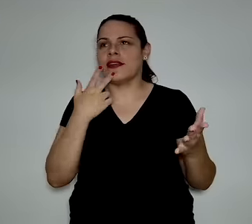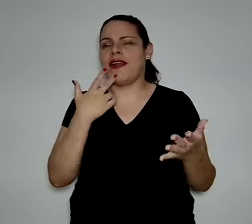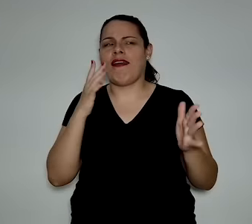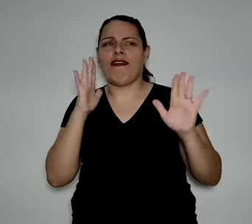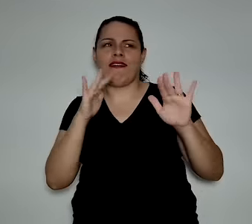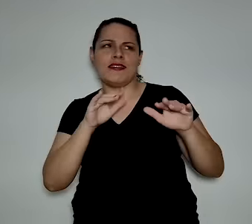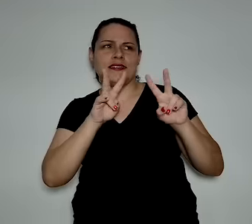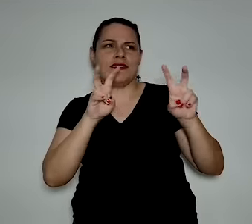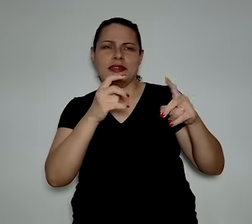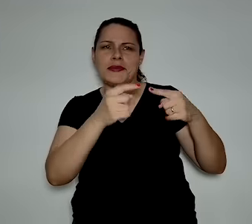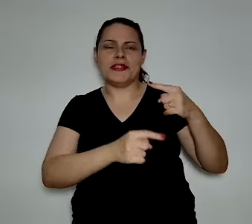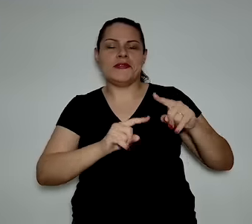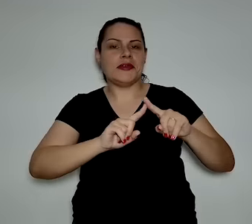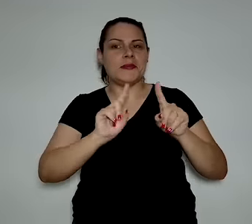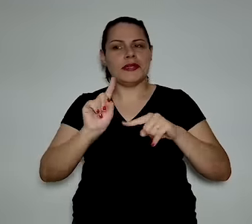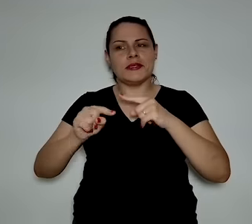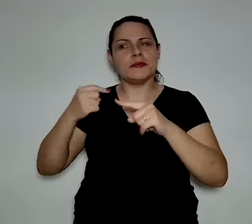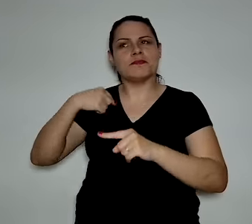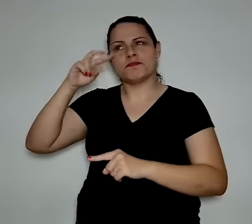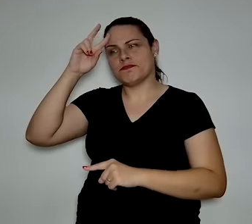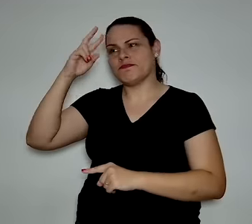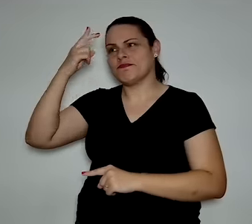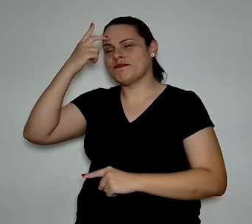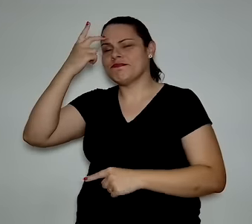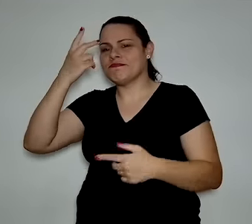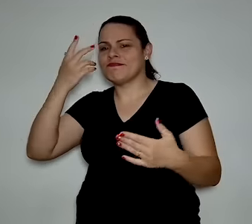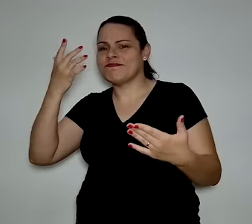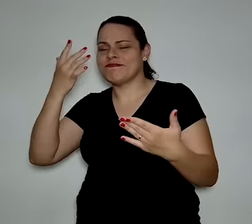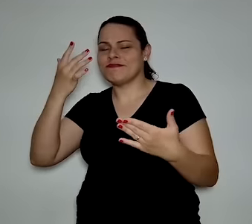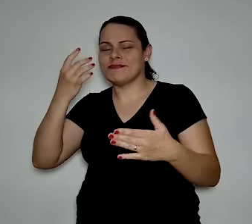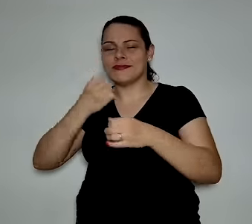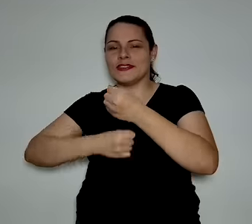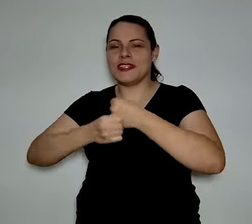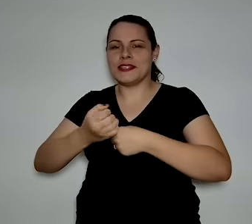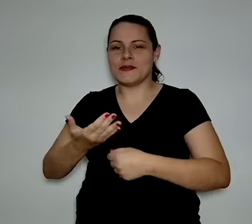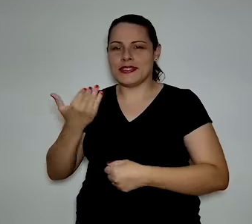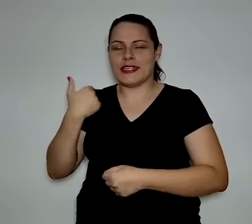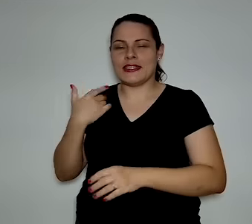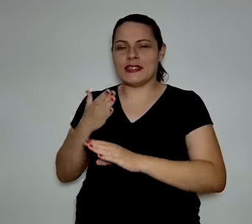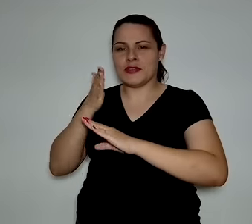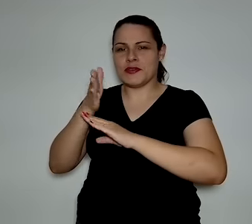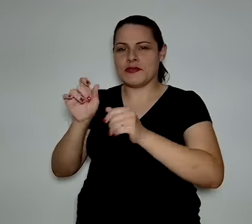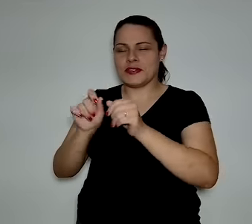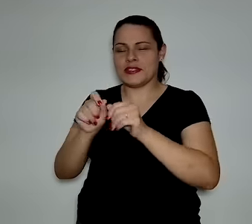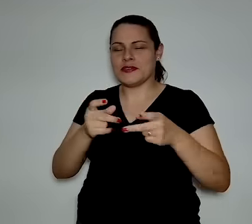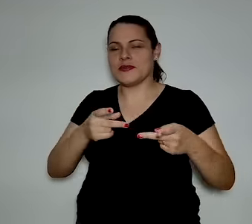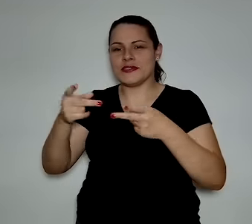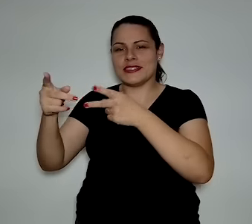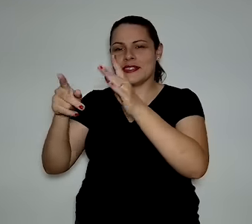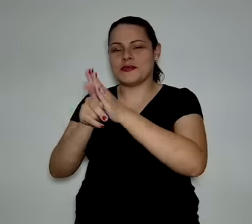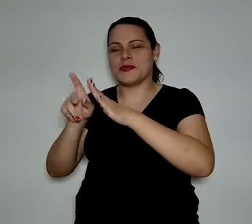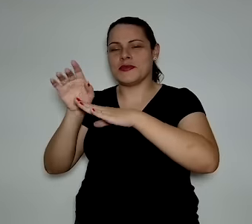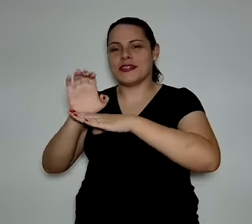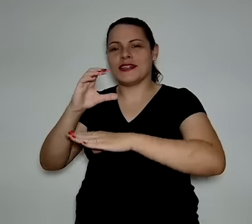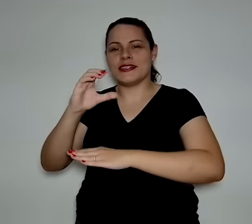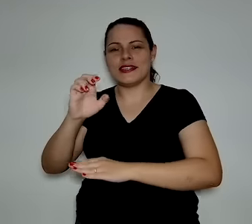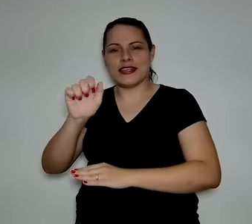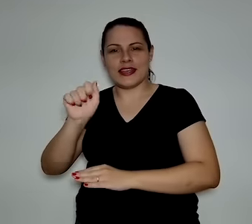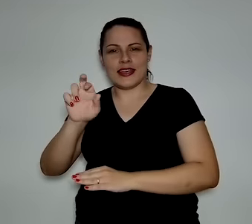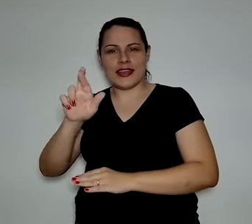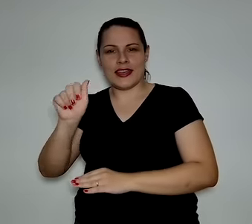isso aí não dá. Até o João não está aqui, mas o ano passado eu fui fazer uma visita lá no Ceará